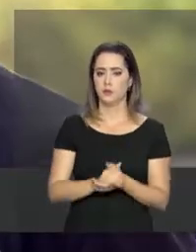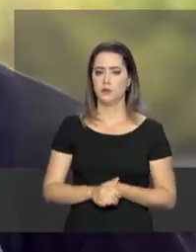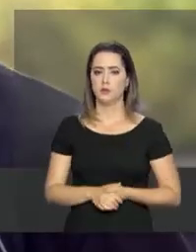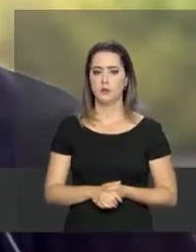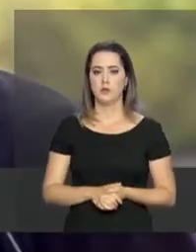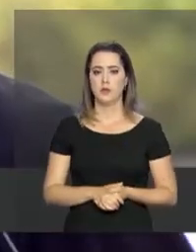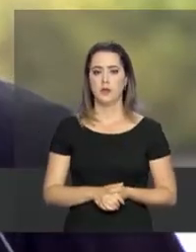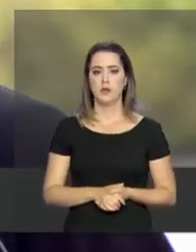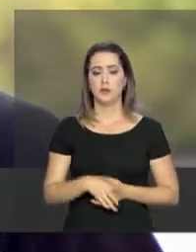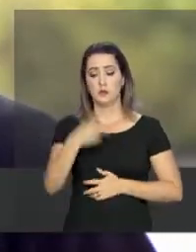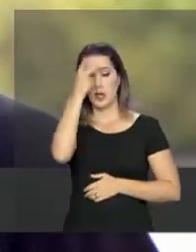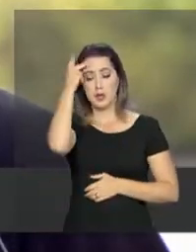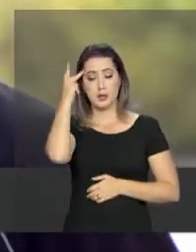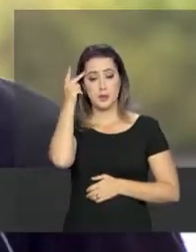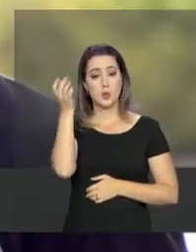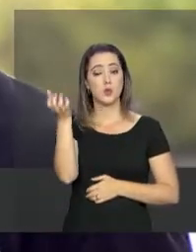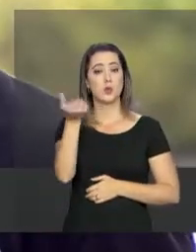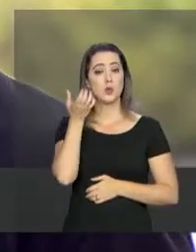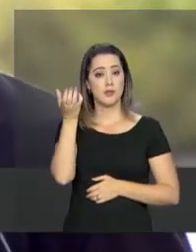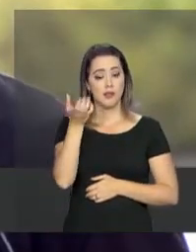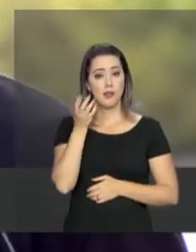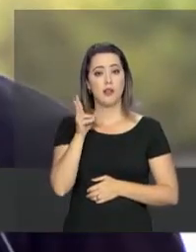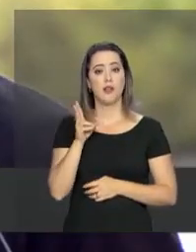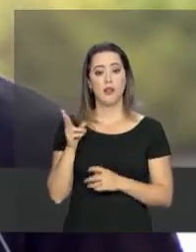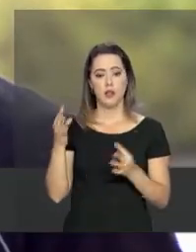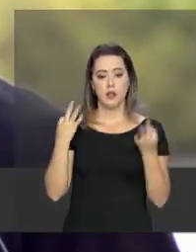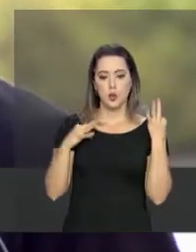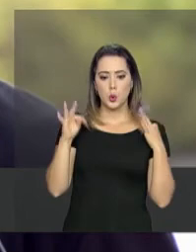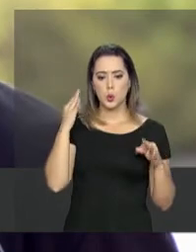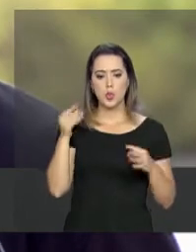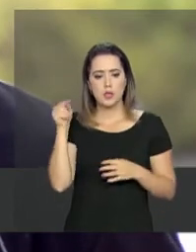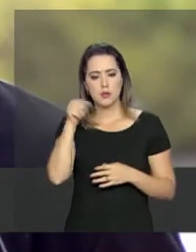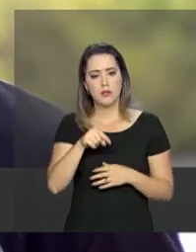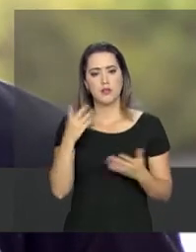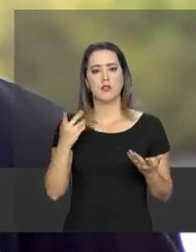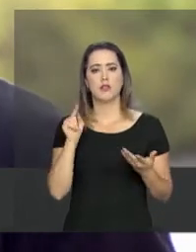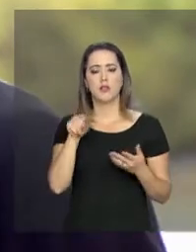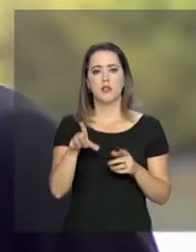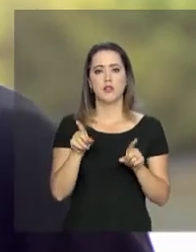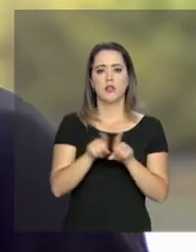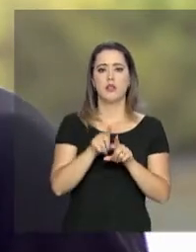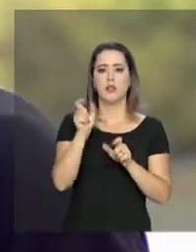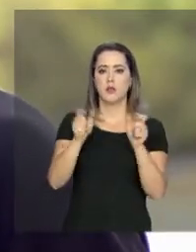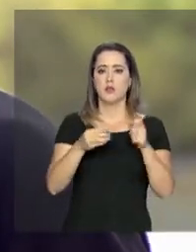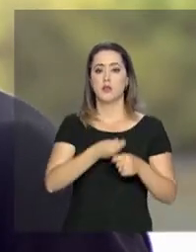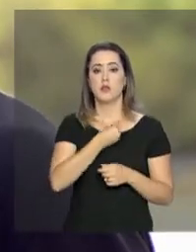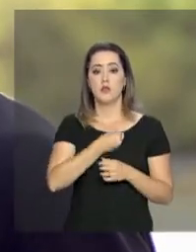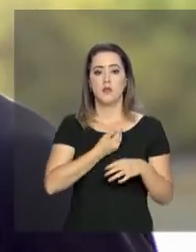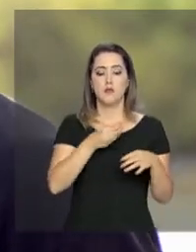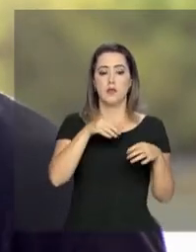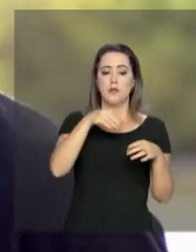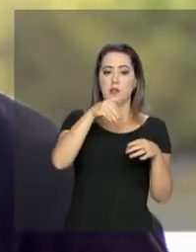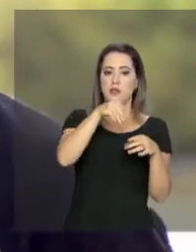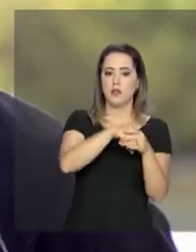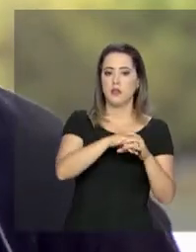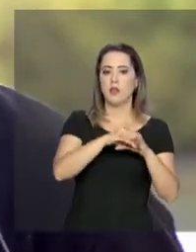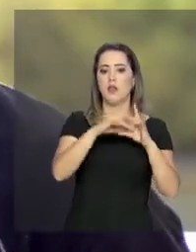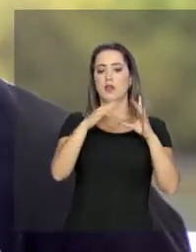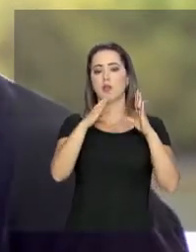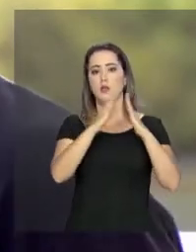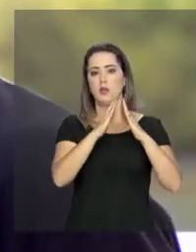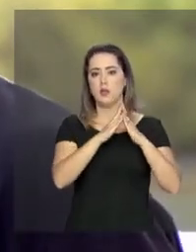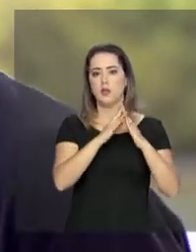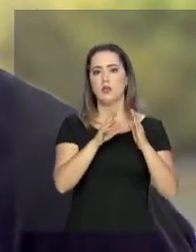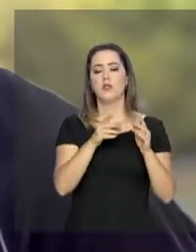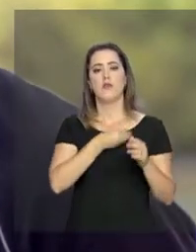turismo. Isso é uma coisa que ocupa muito nossas equipes. Fora isso, tem a questão fundiária. Nós temos moradores no parque que, tradicionalmente,